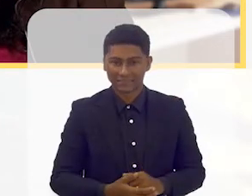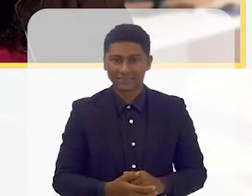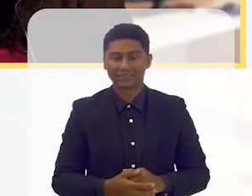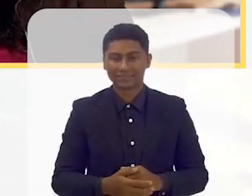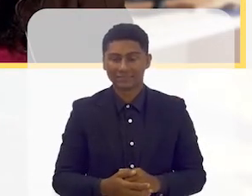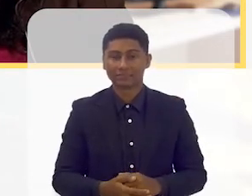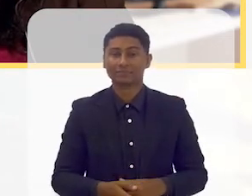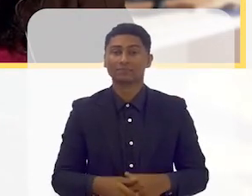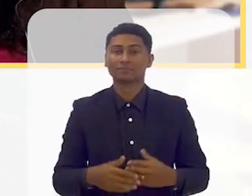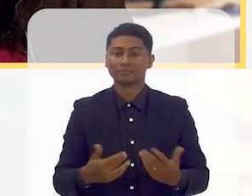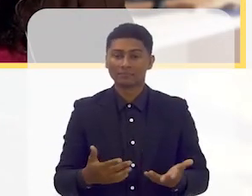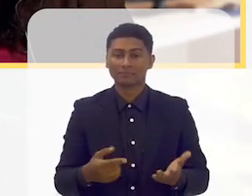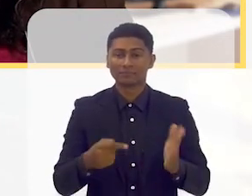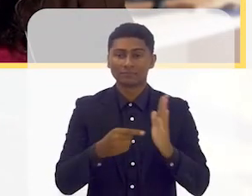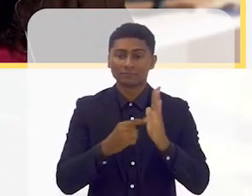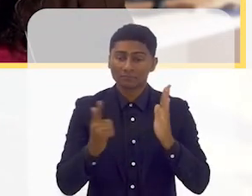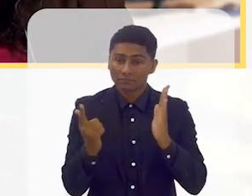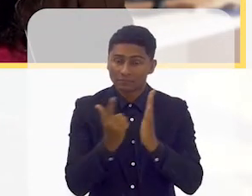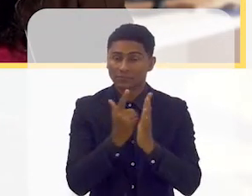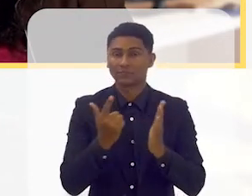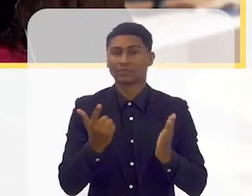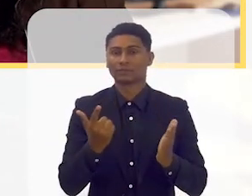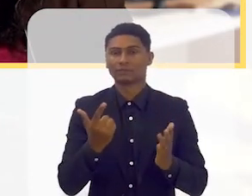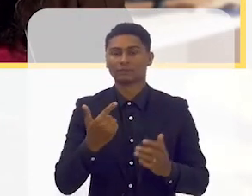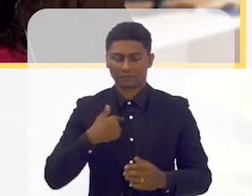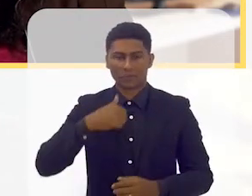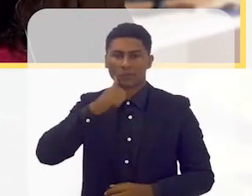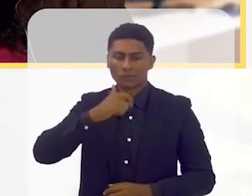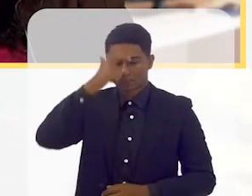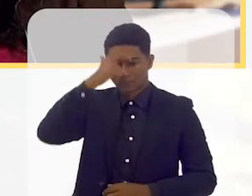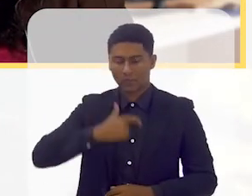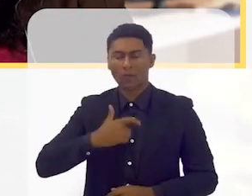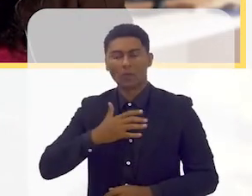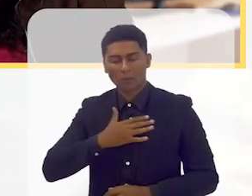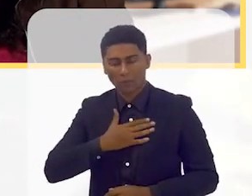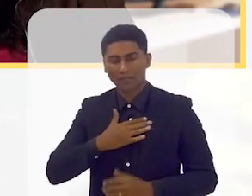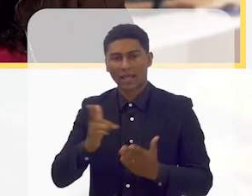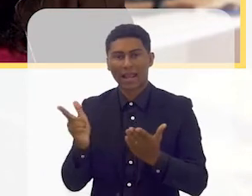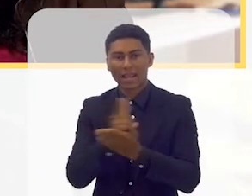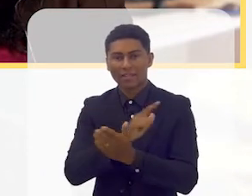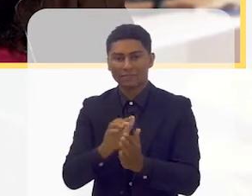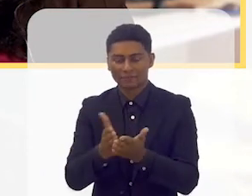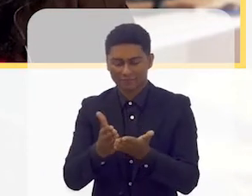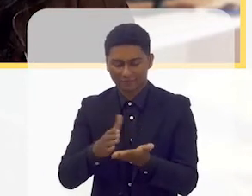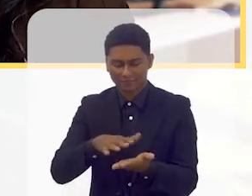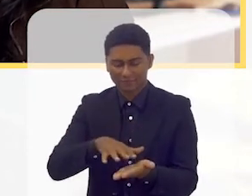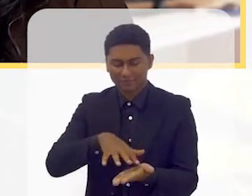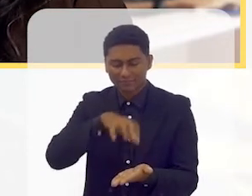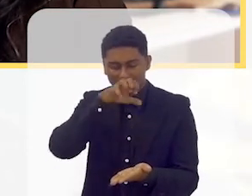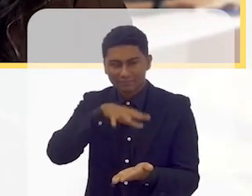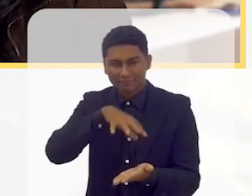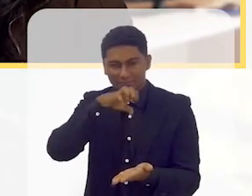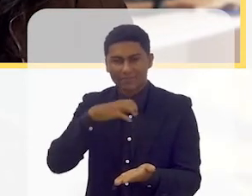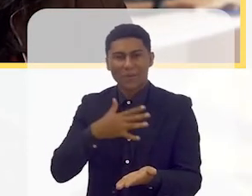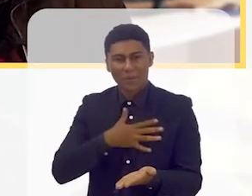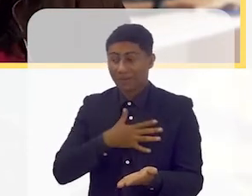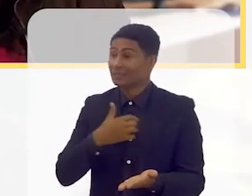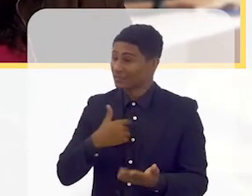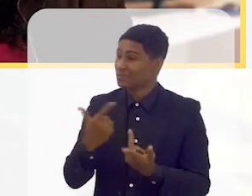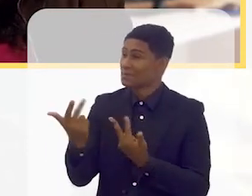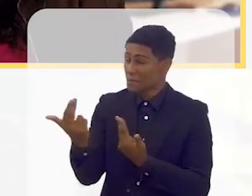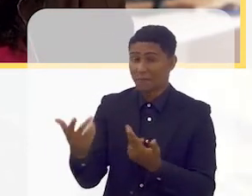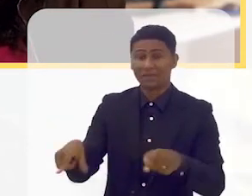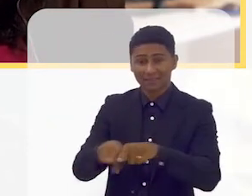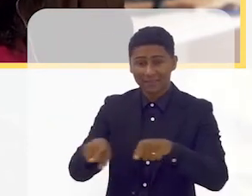aquilo que eu gosto de dizer eu sou uma mulher que gosta de cheirar livros eu também eu gosto de